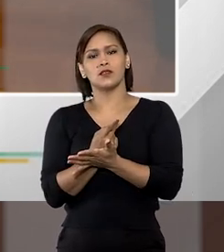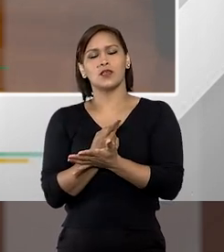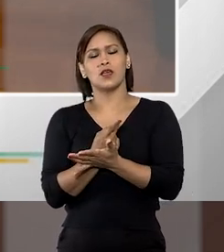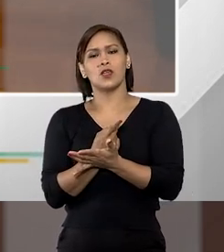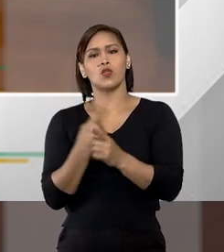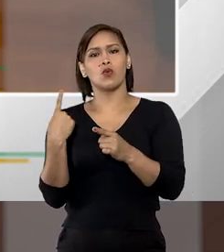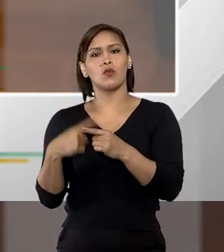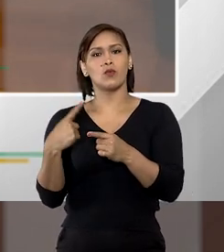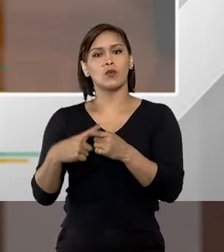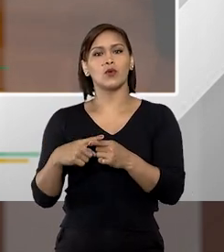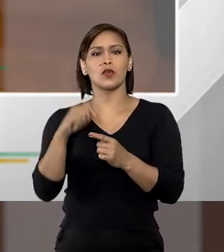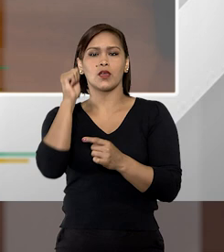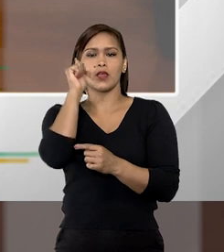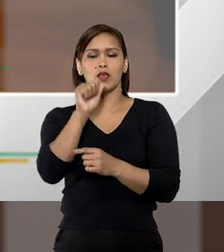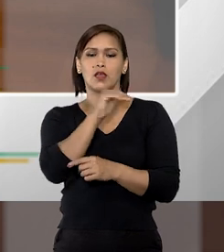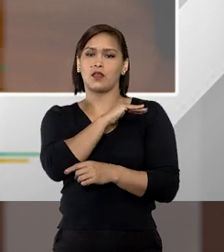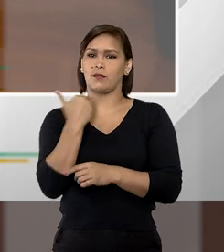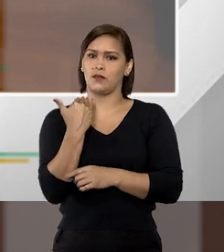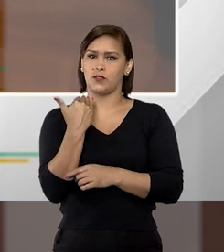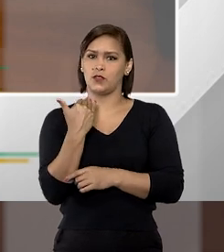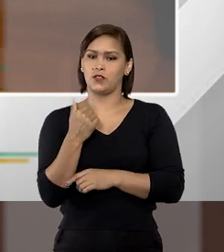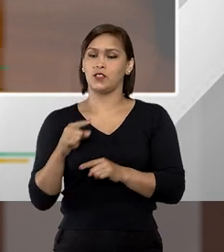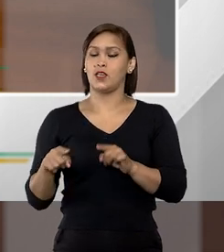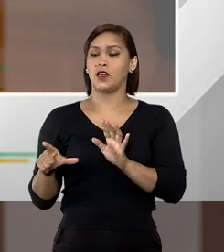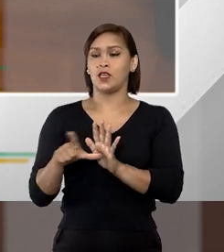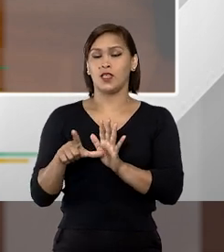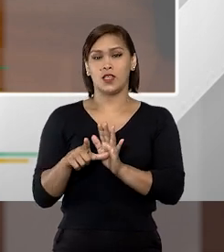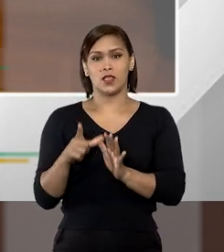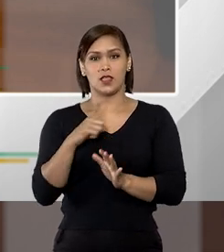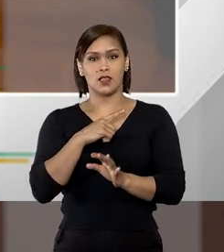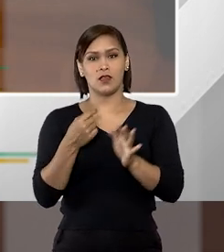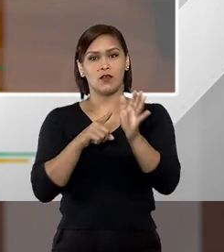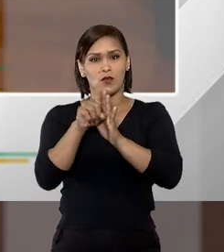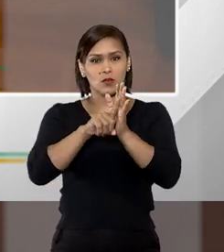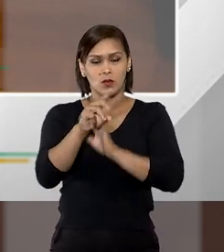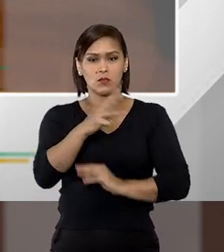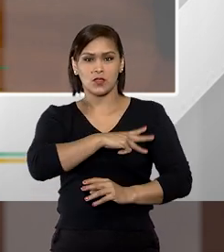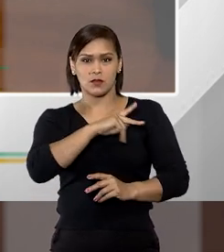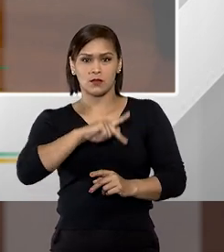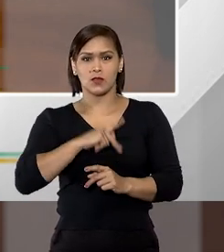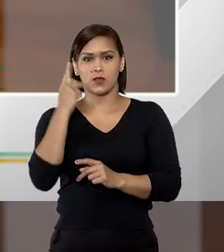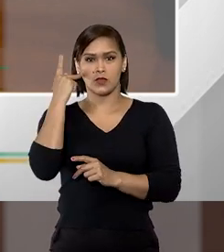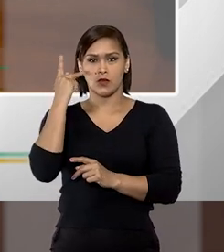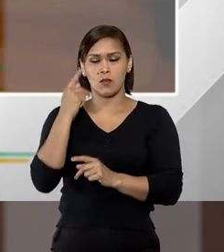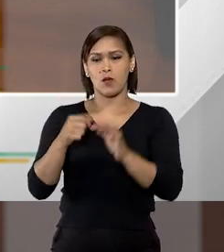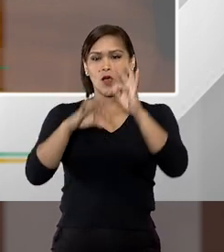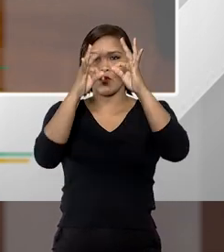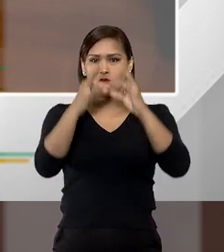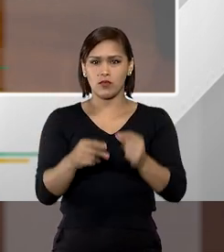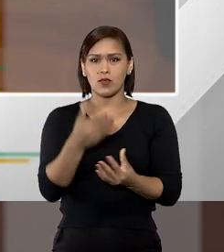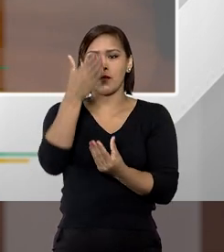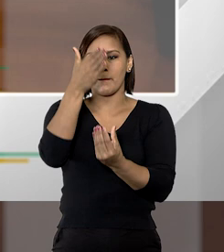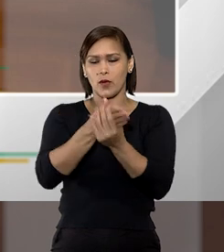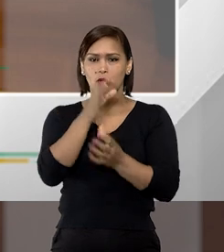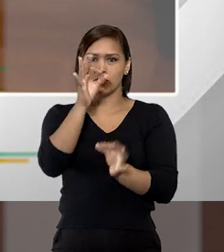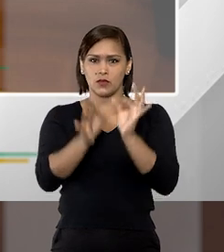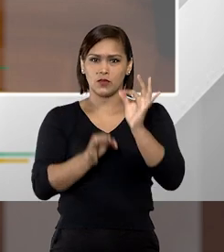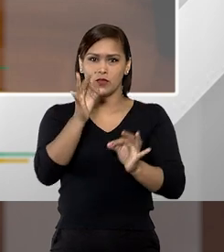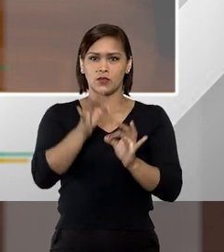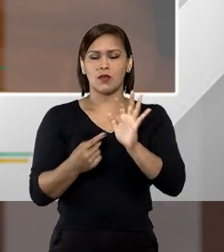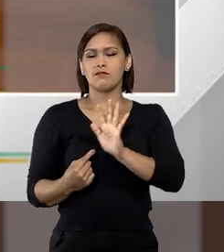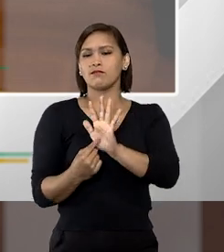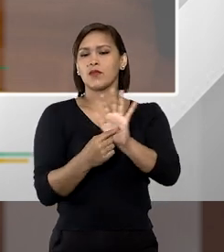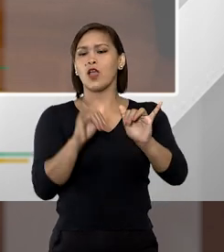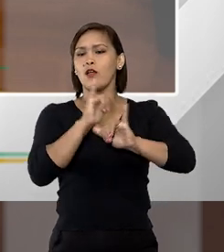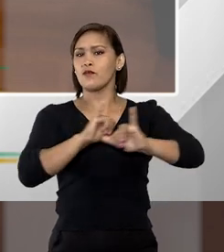causa da morte de mulheres, e a gente tem uma pesquisa feita pelo Ministério Público de São Paulo em cima de processos judiciais que